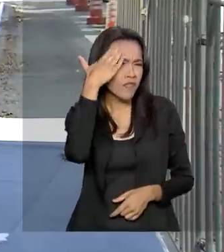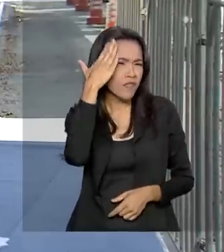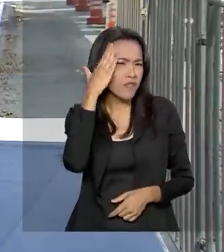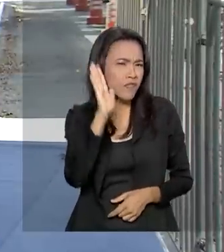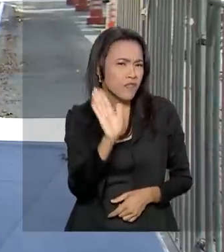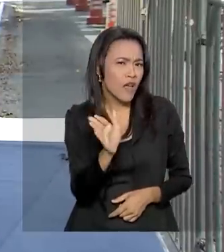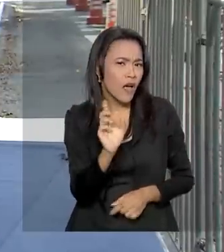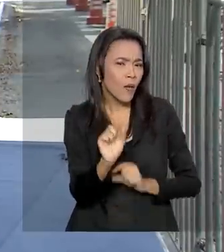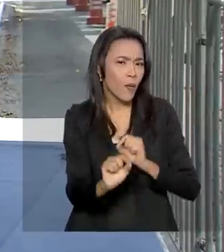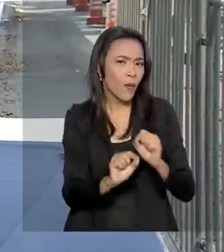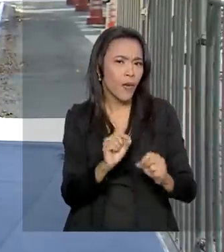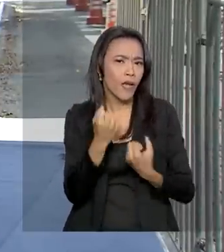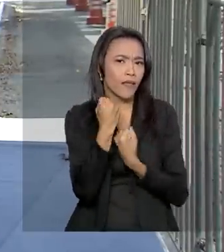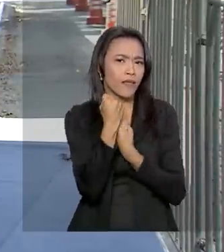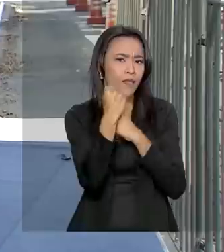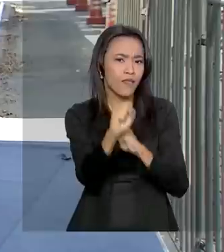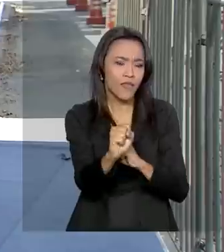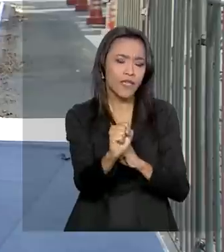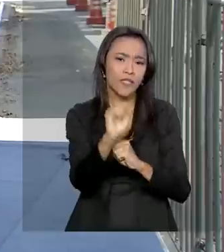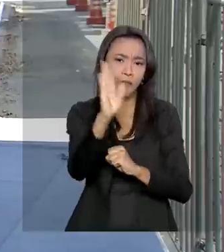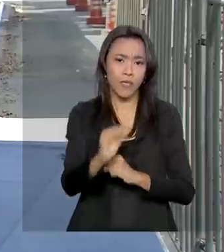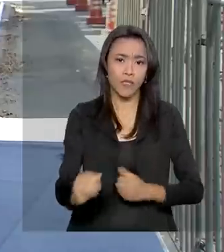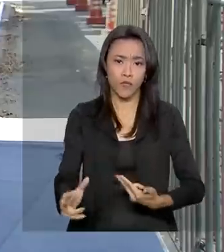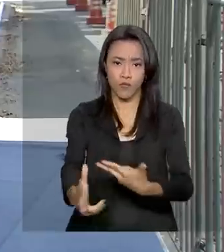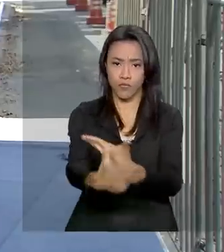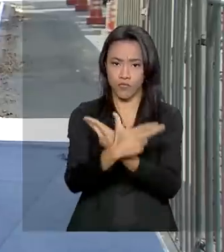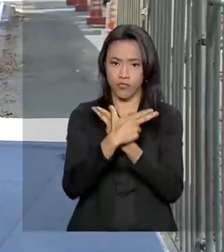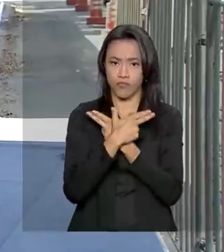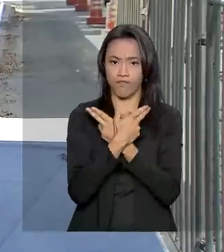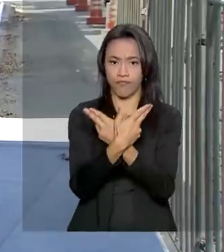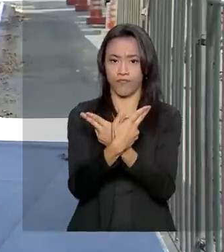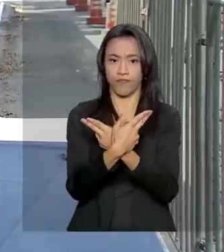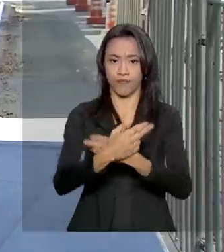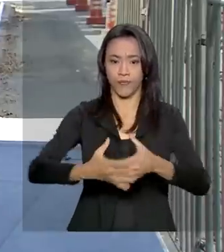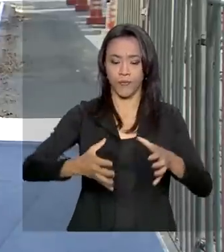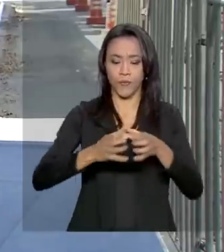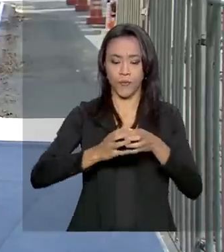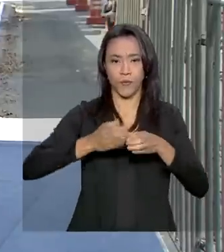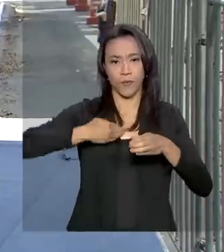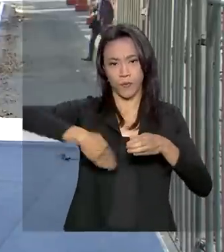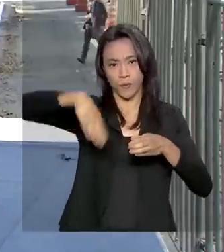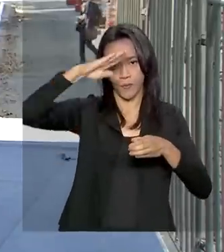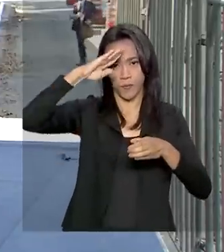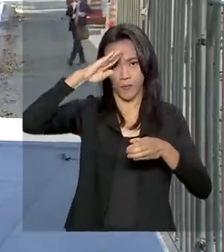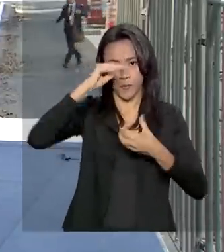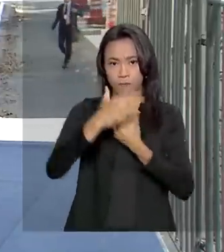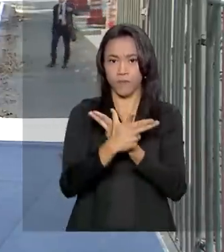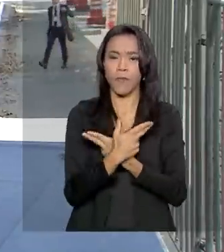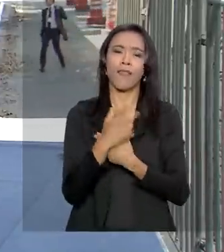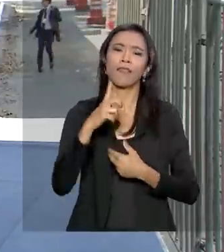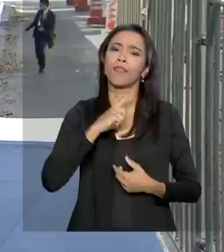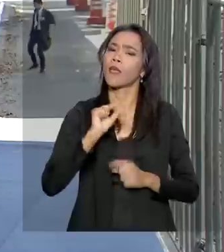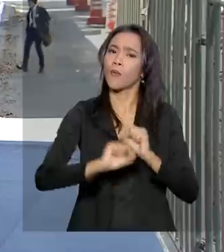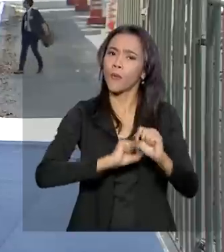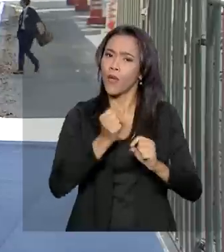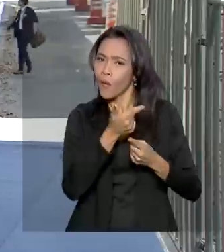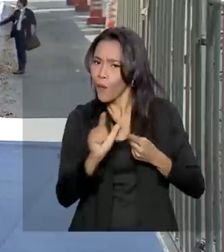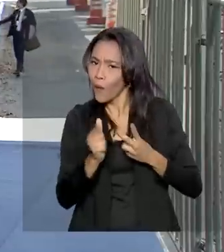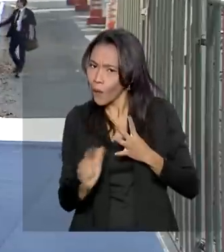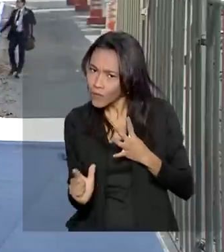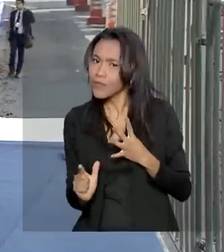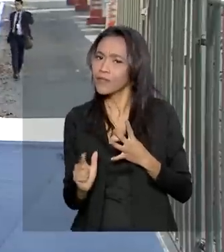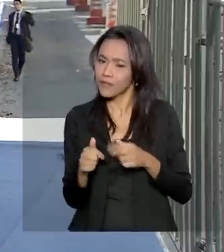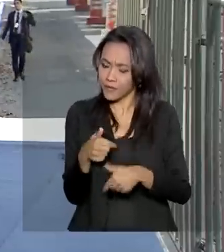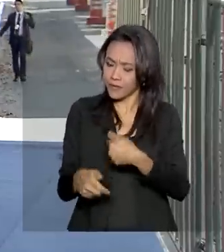da defesa do país, as Forças Armadas, da defesa do país e da garantia da lei e da ordem, as Forças Armadas têm outra atuação bastante